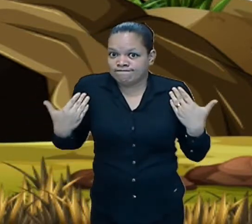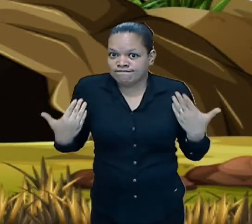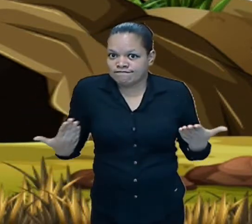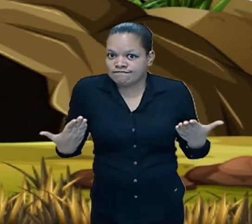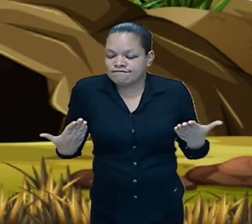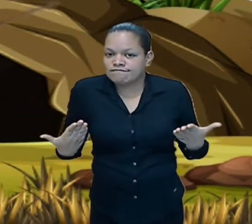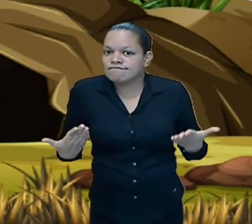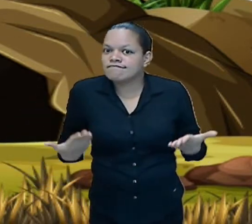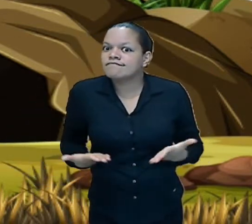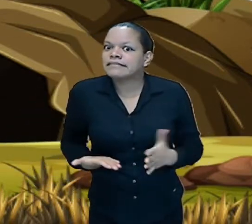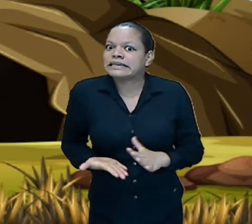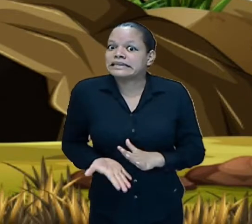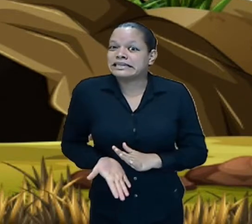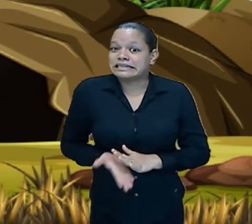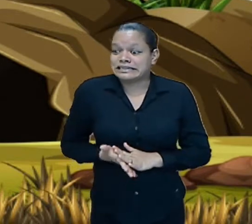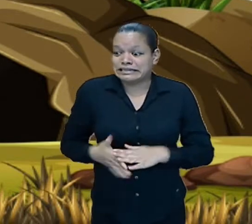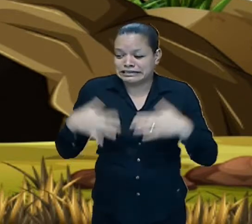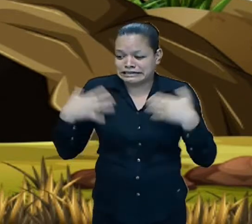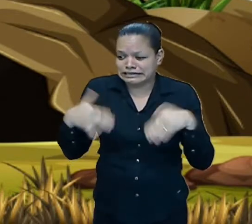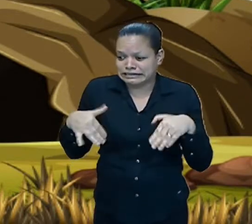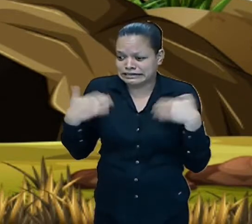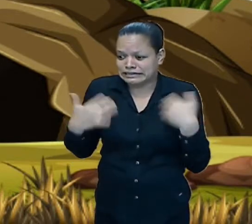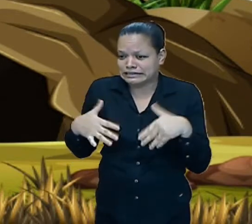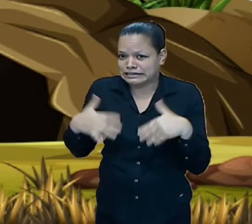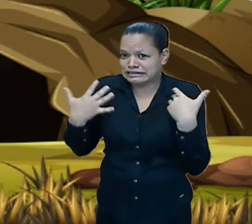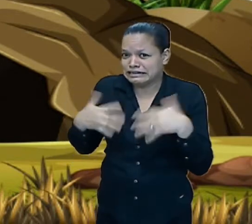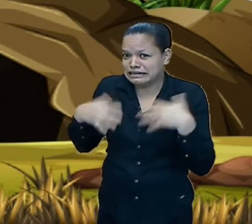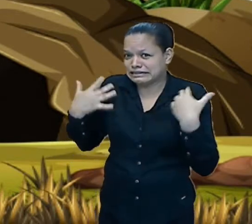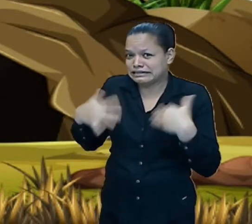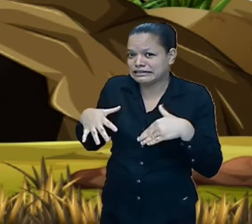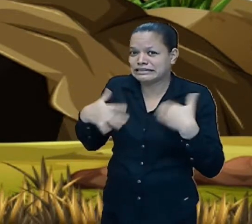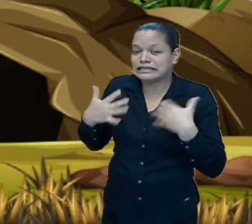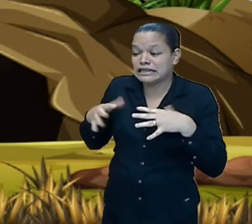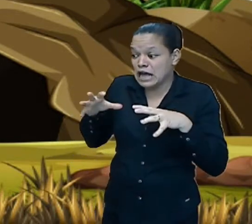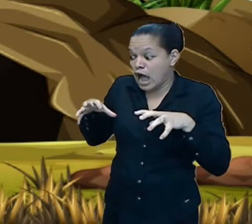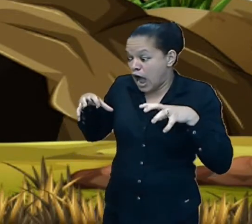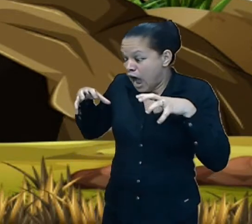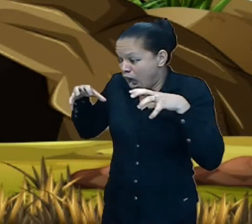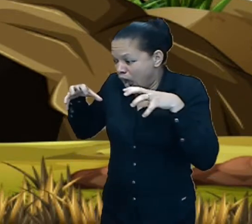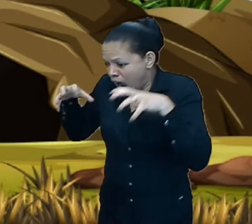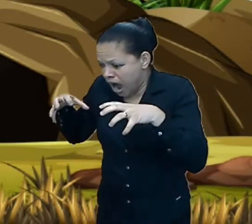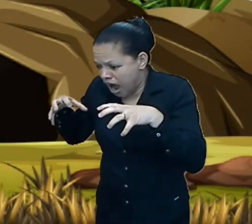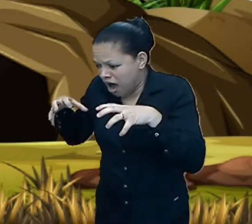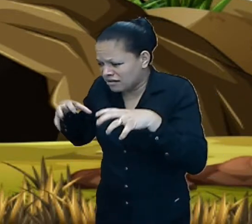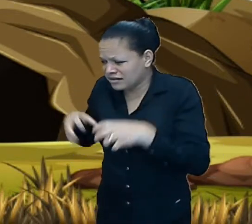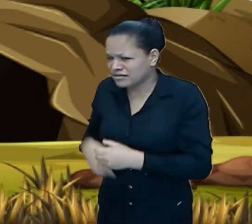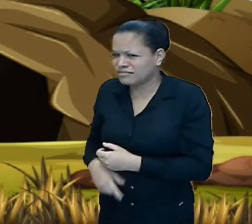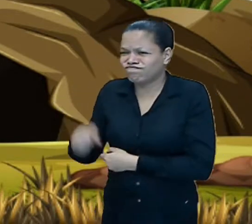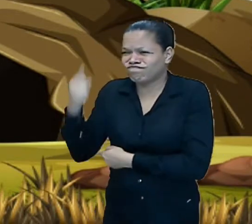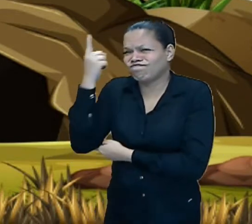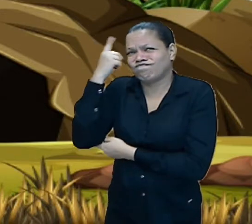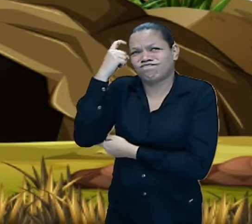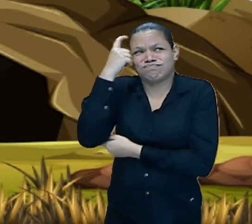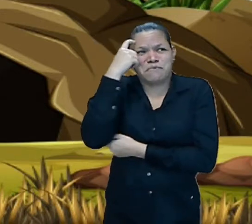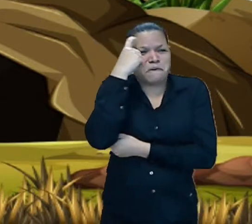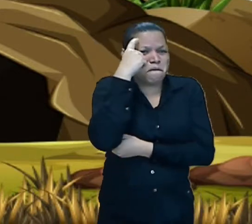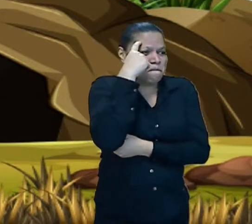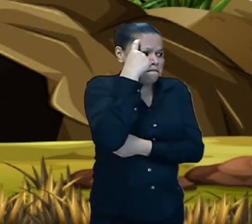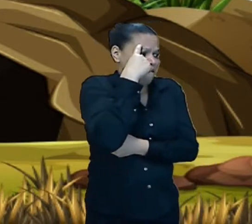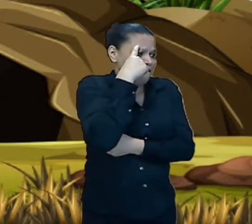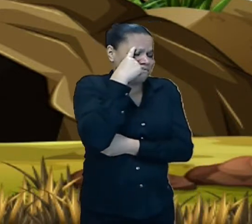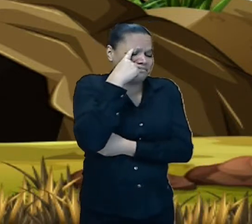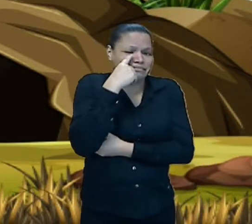Ora bolas bolas bolas bolas por que eles não me deixam devorar os meus